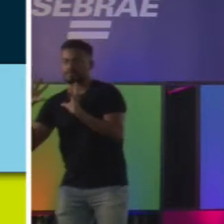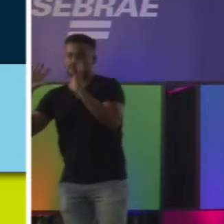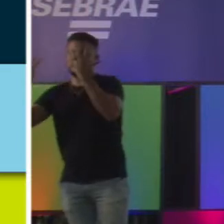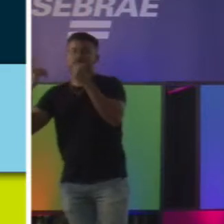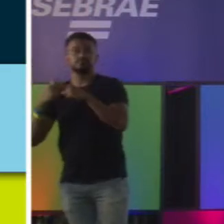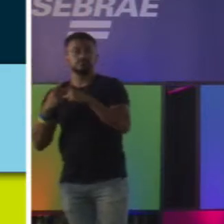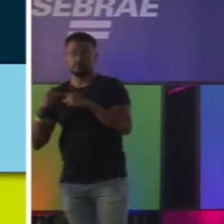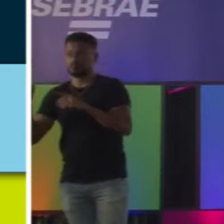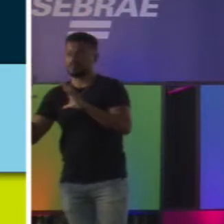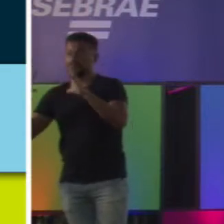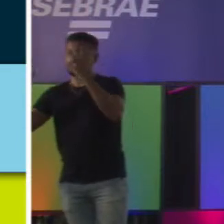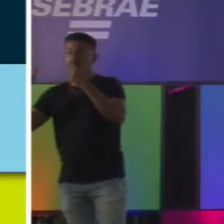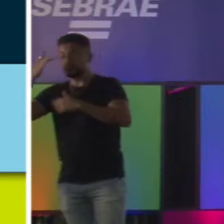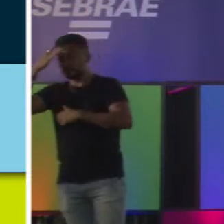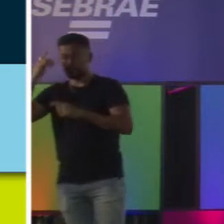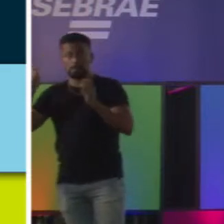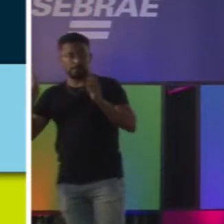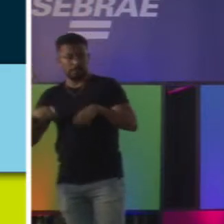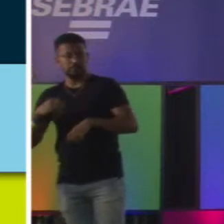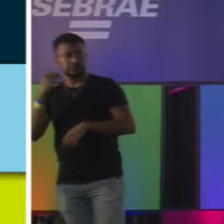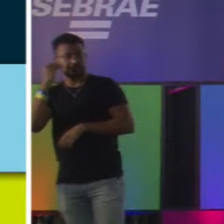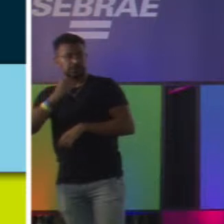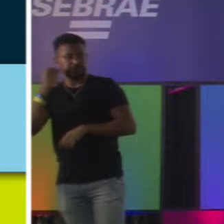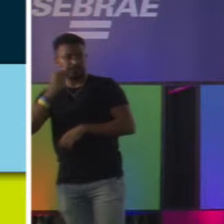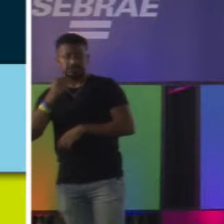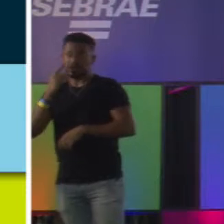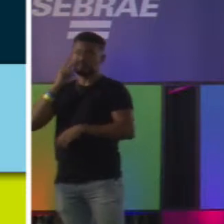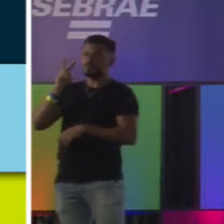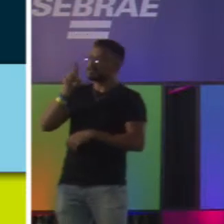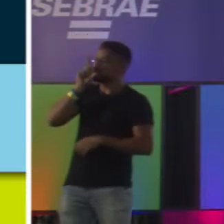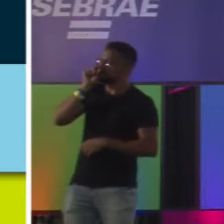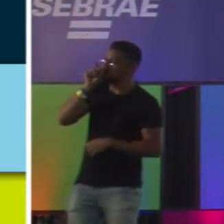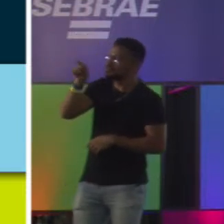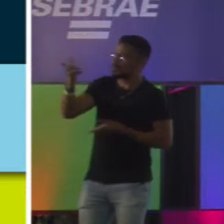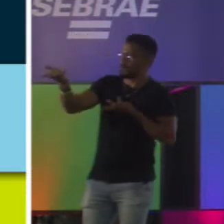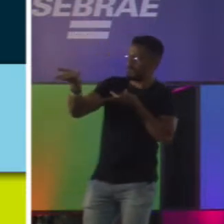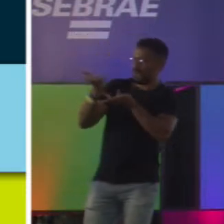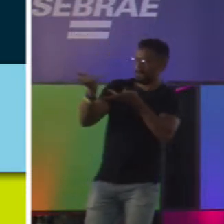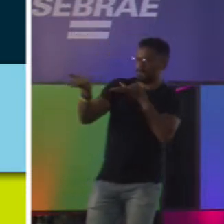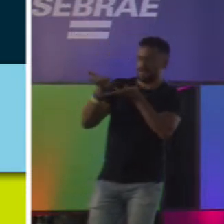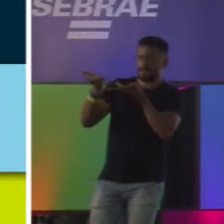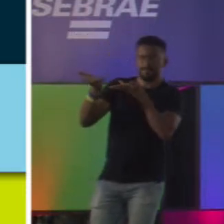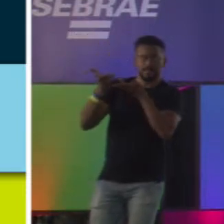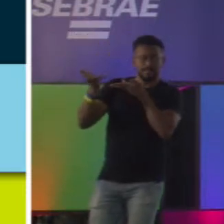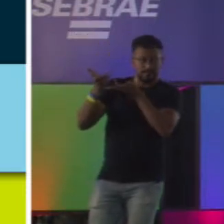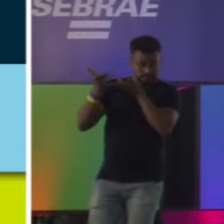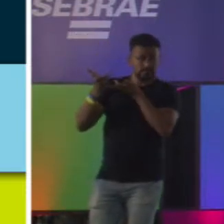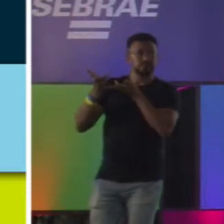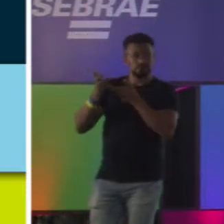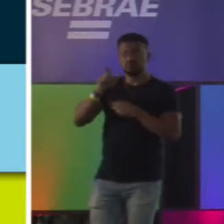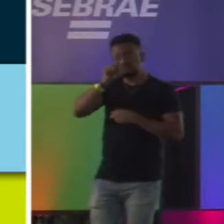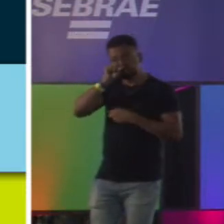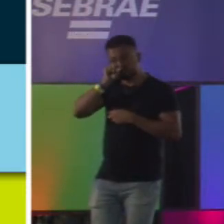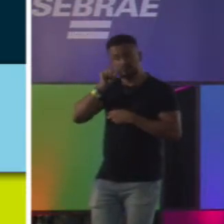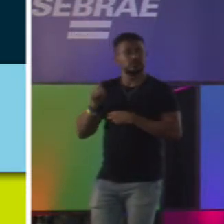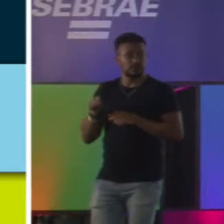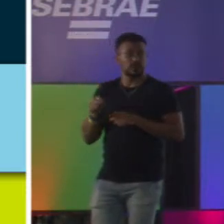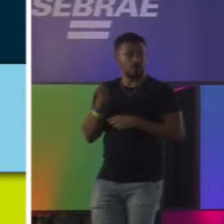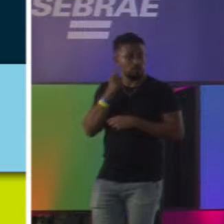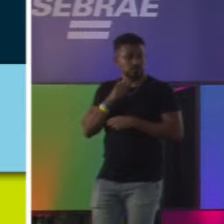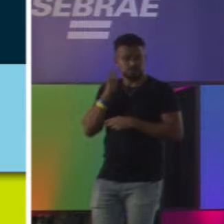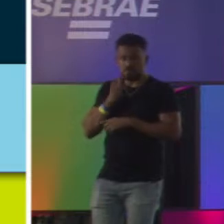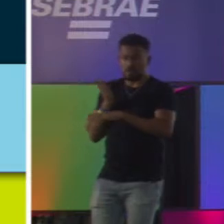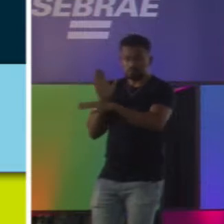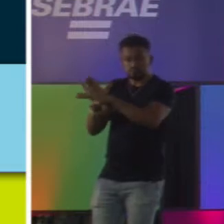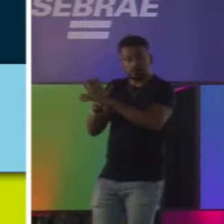experiência do que é ver tweet de outras pessoas e se relacionar através daquela plataforma. Então, isso facilitou muito, muito, muito